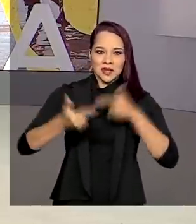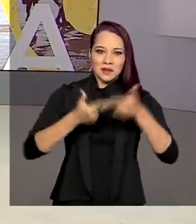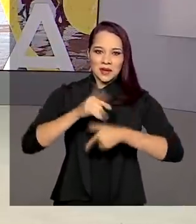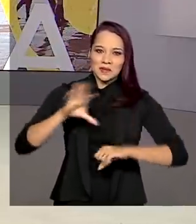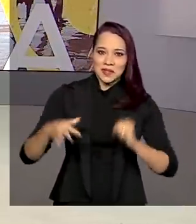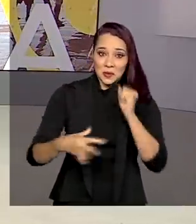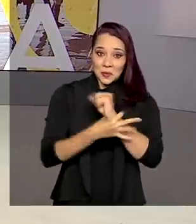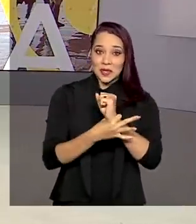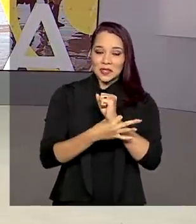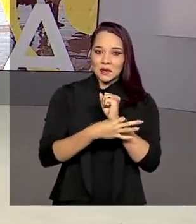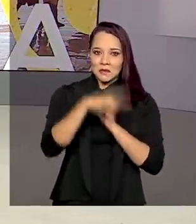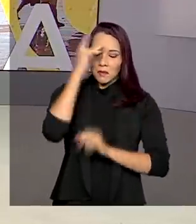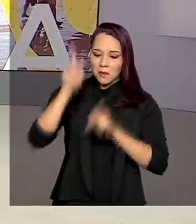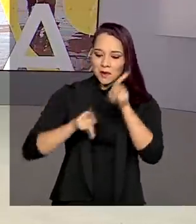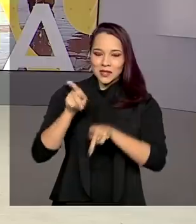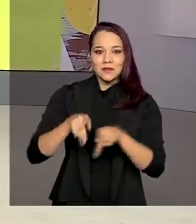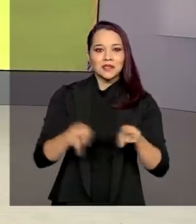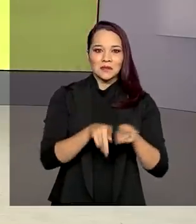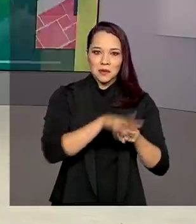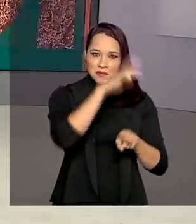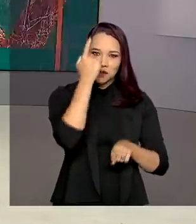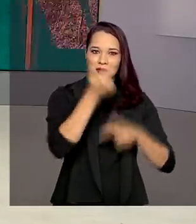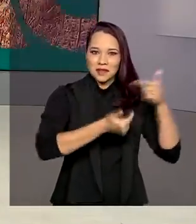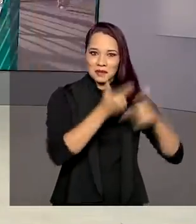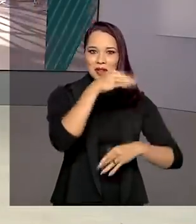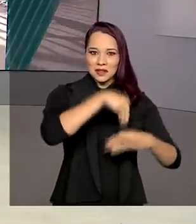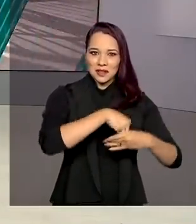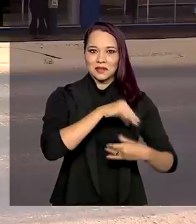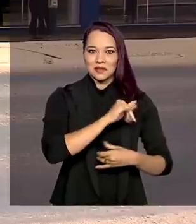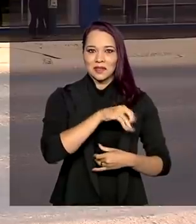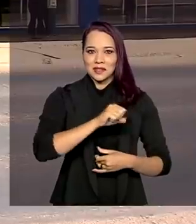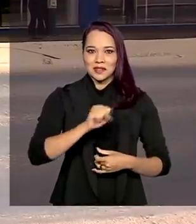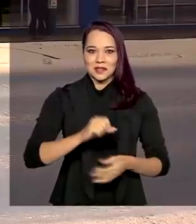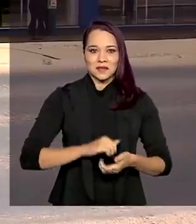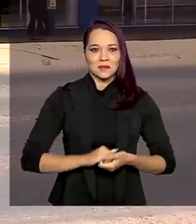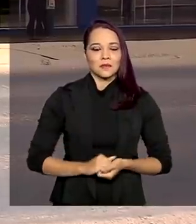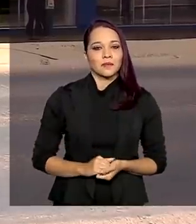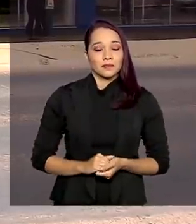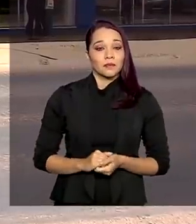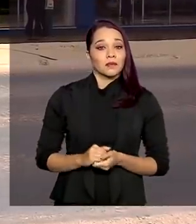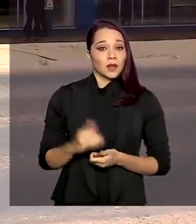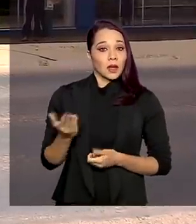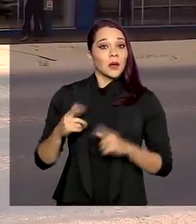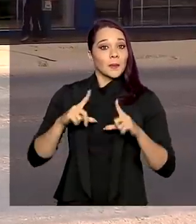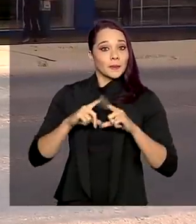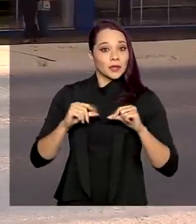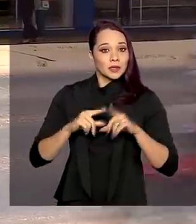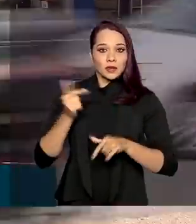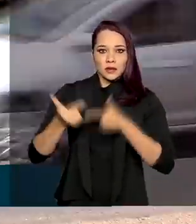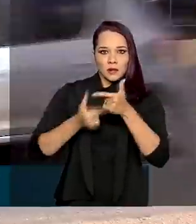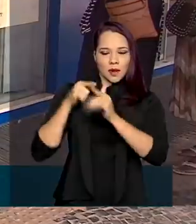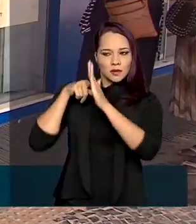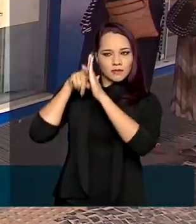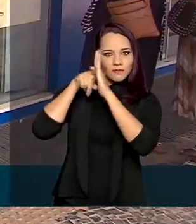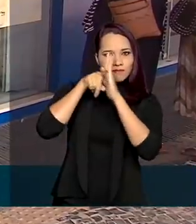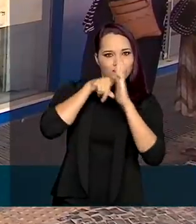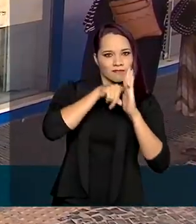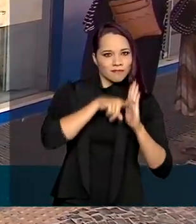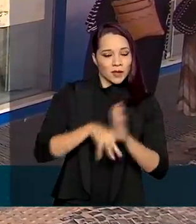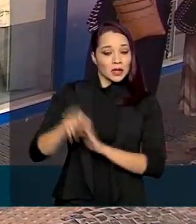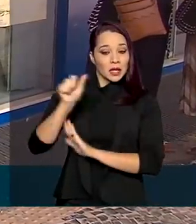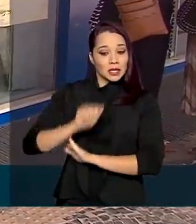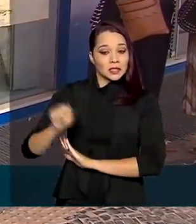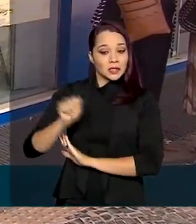segurança para a população e para os servidores. Em Brasília, o trabalho de verificação foi nessa